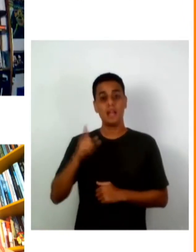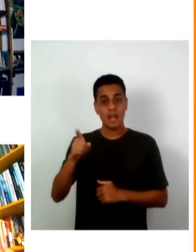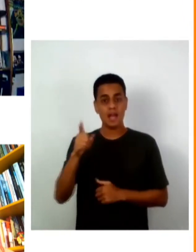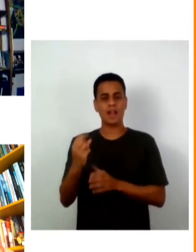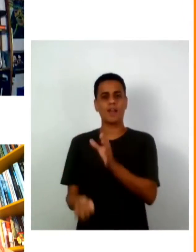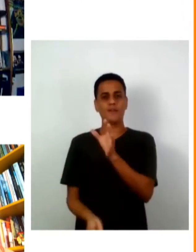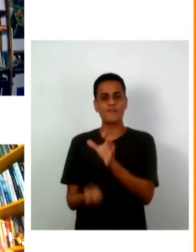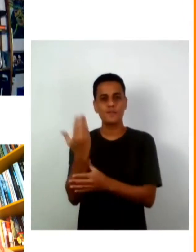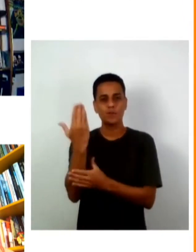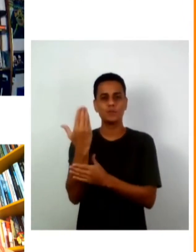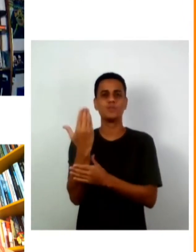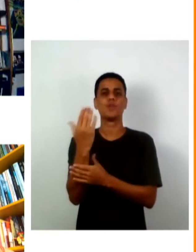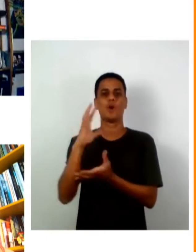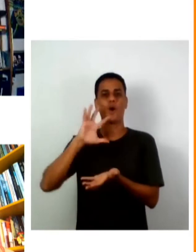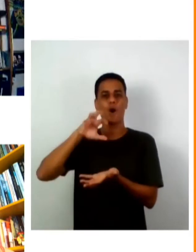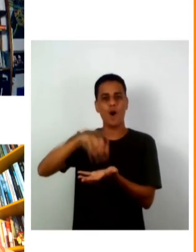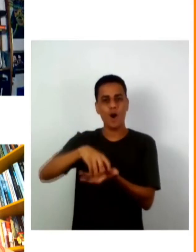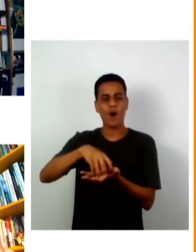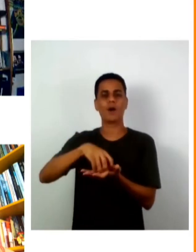Visíveis.